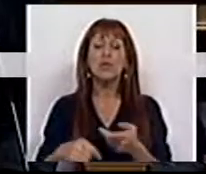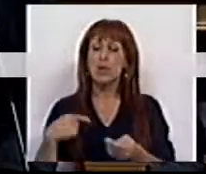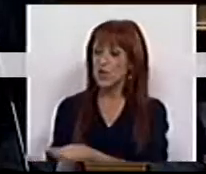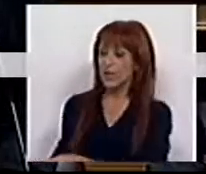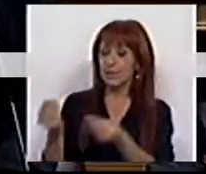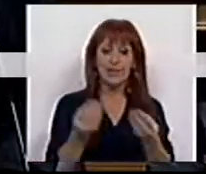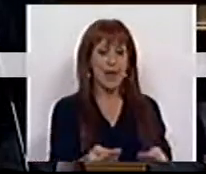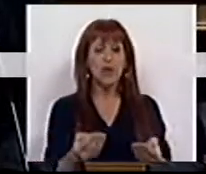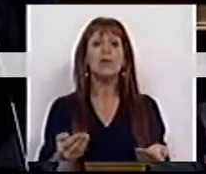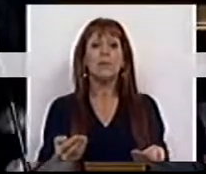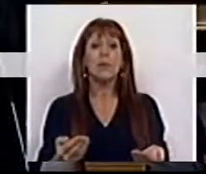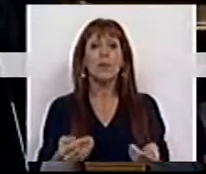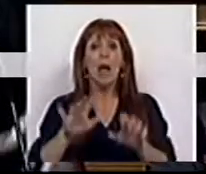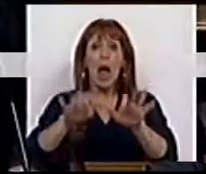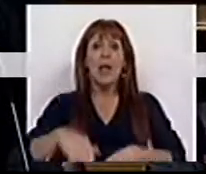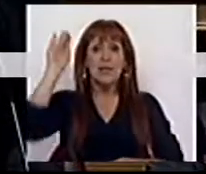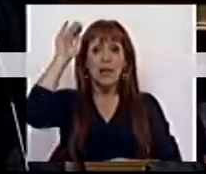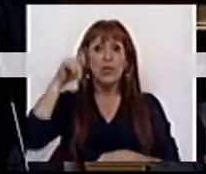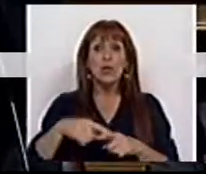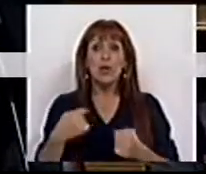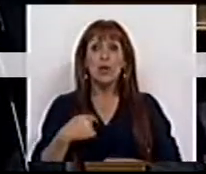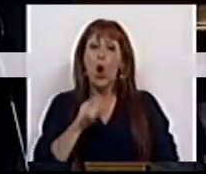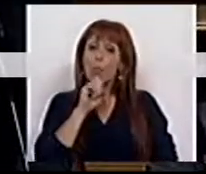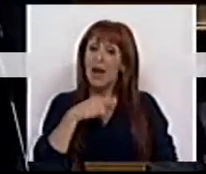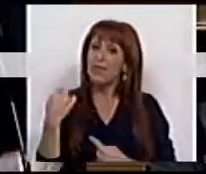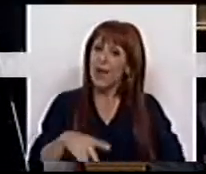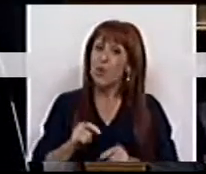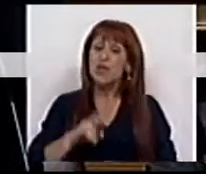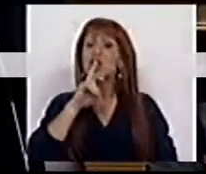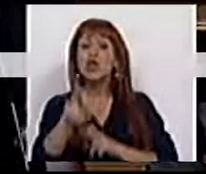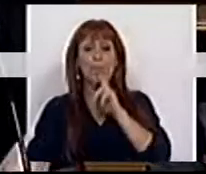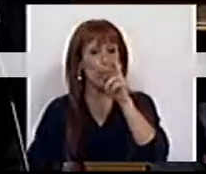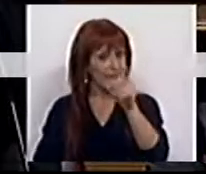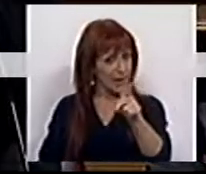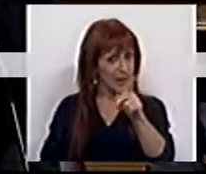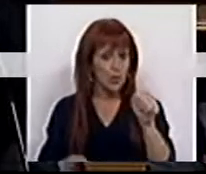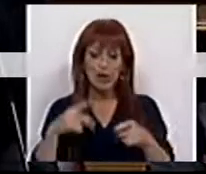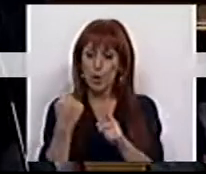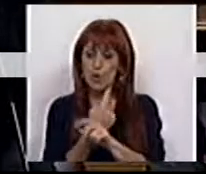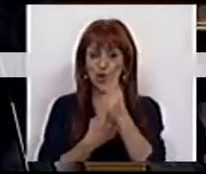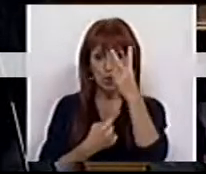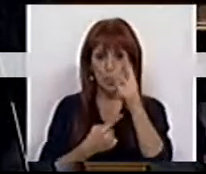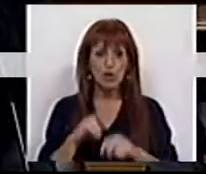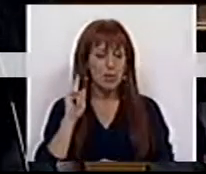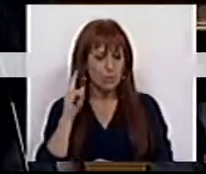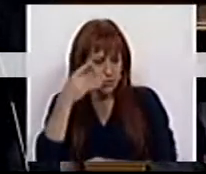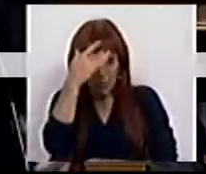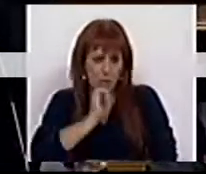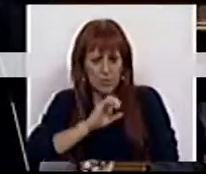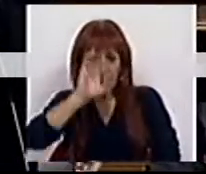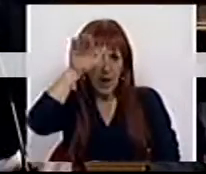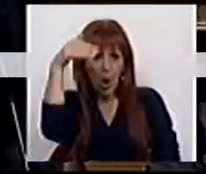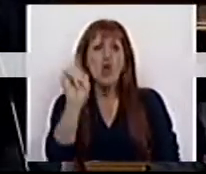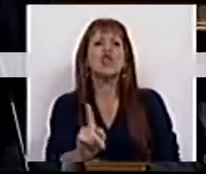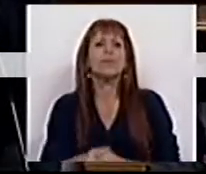trazemos, a Assembleia da República tem a oportunidade de responder a duas questões de fundo do nosso ponto de vista. Em